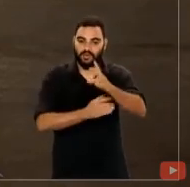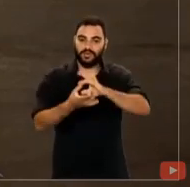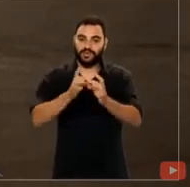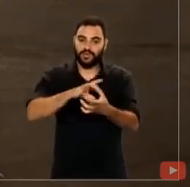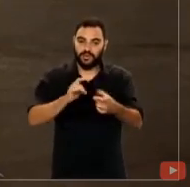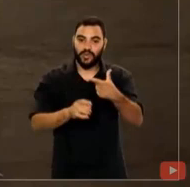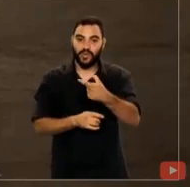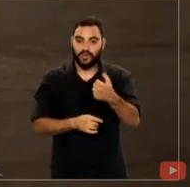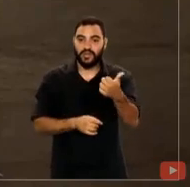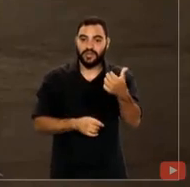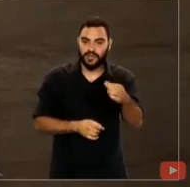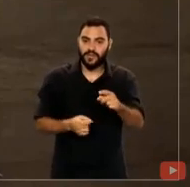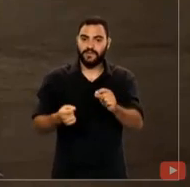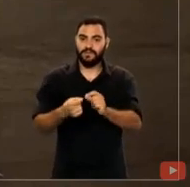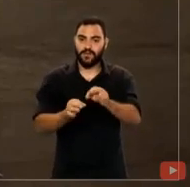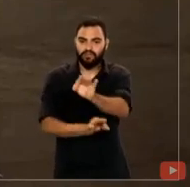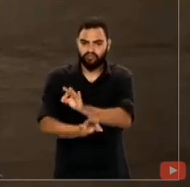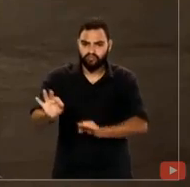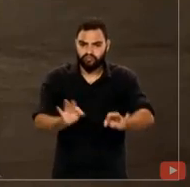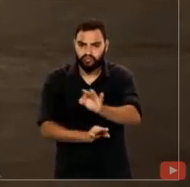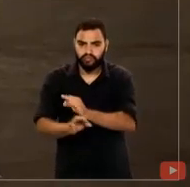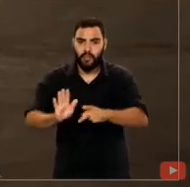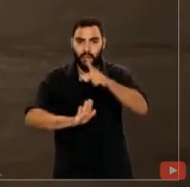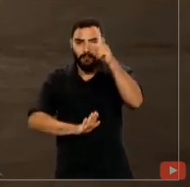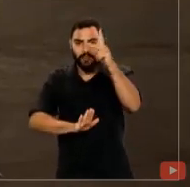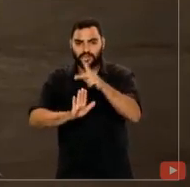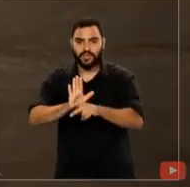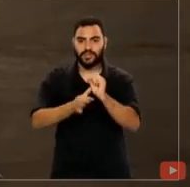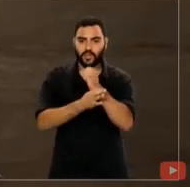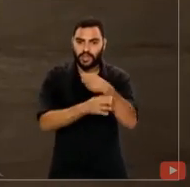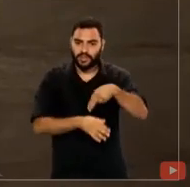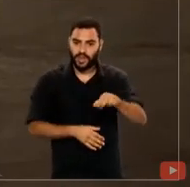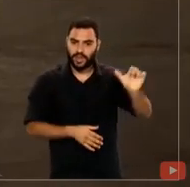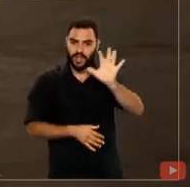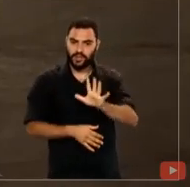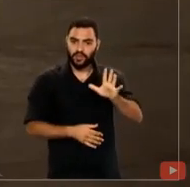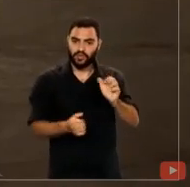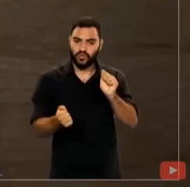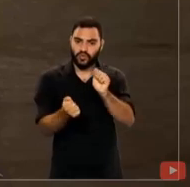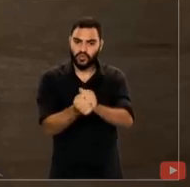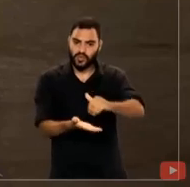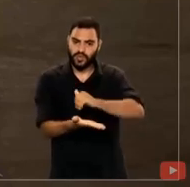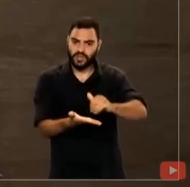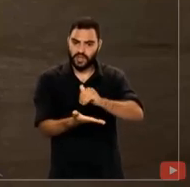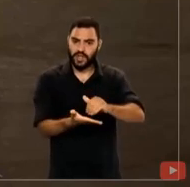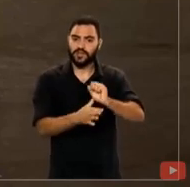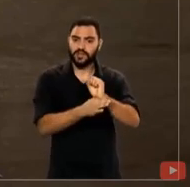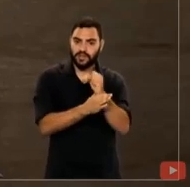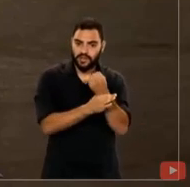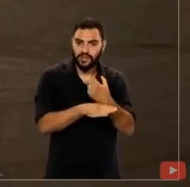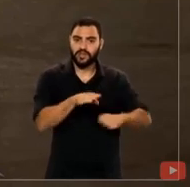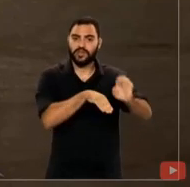além de ter elaborado o Plano Nacional de Segurança Pública, junto com secretários de Segurança Estaduais e